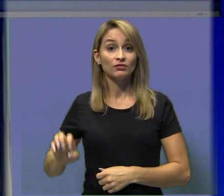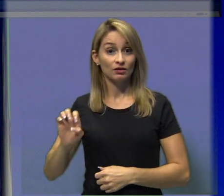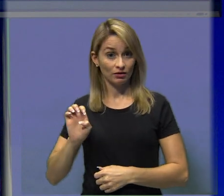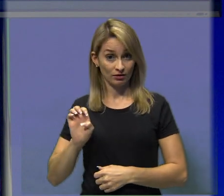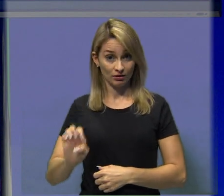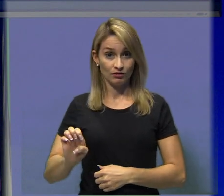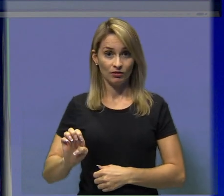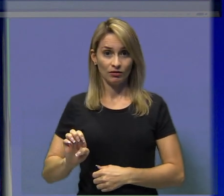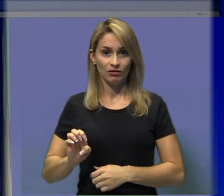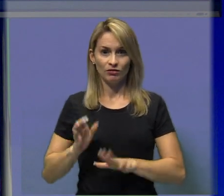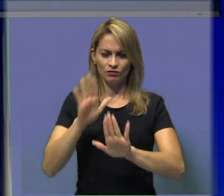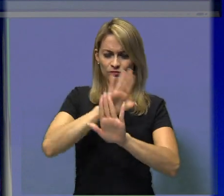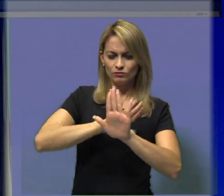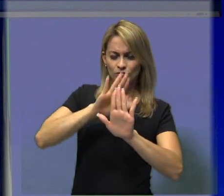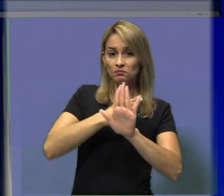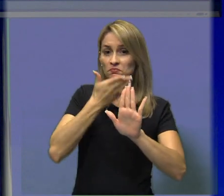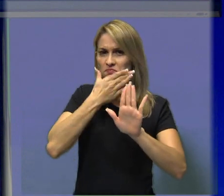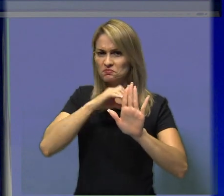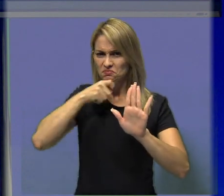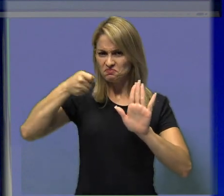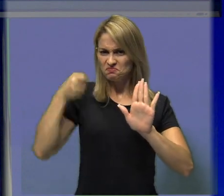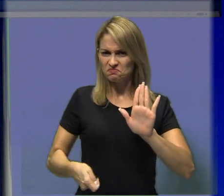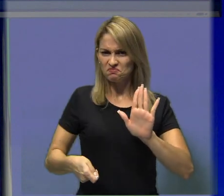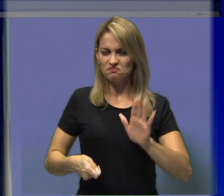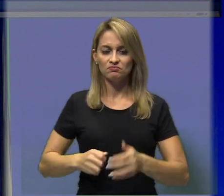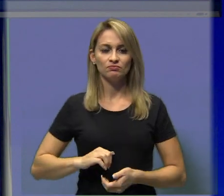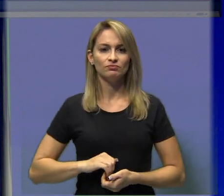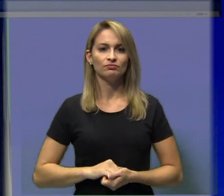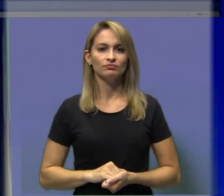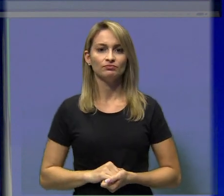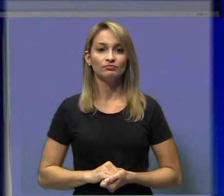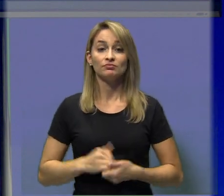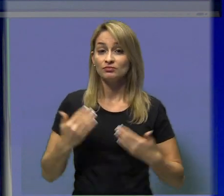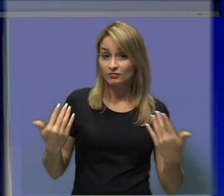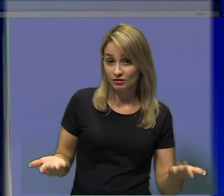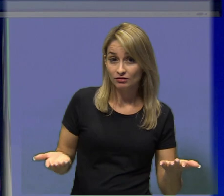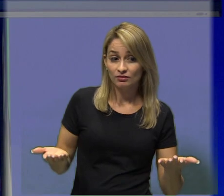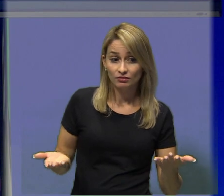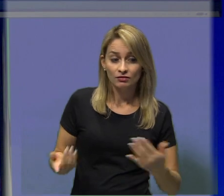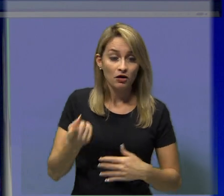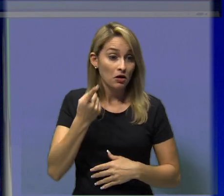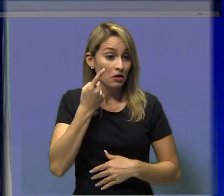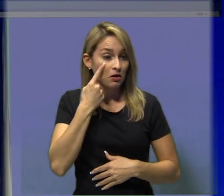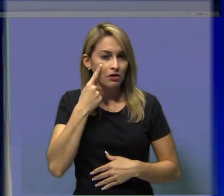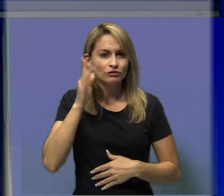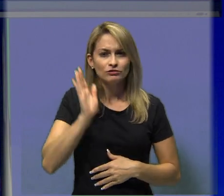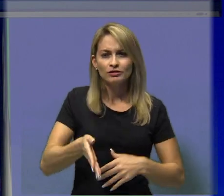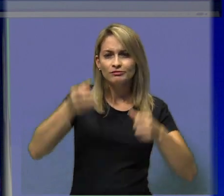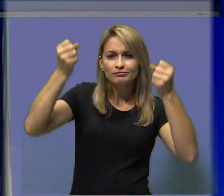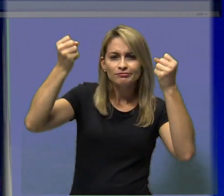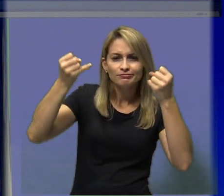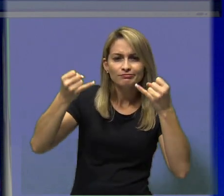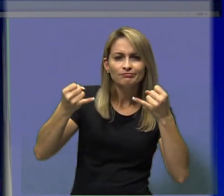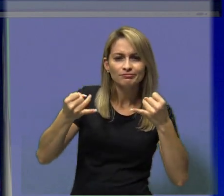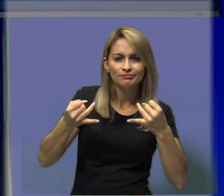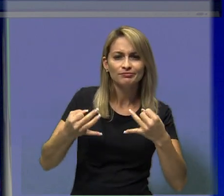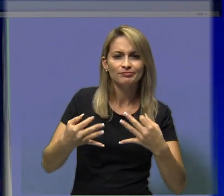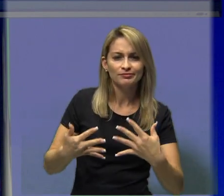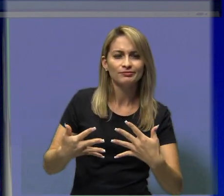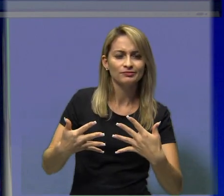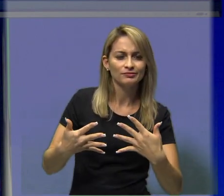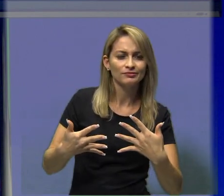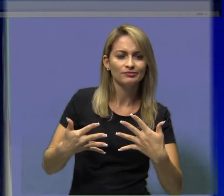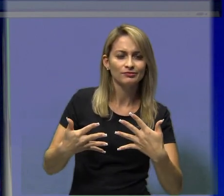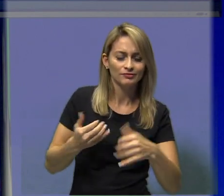os escravos africanos, quando chegaram no Brasil, trouxeram toda uma carga cultural do seu continente